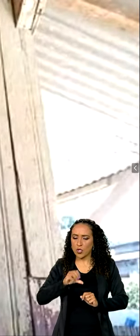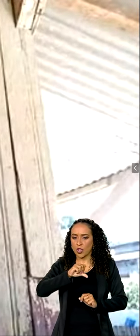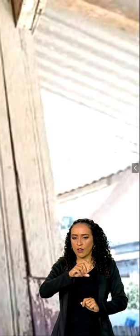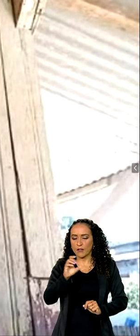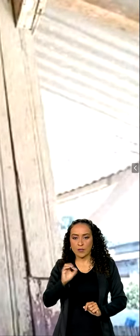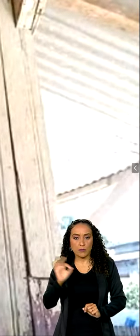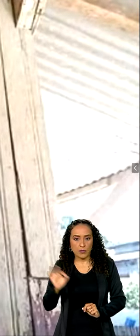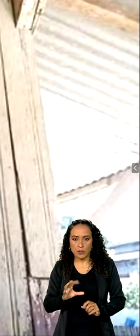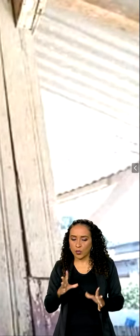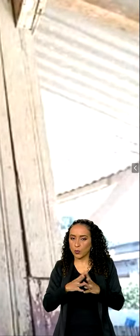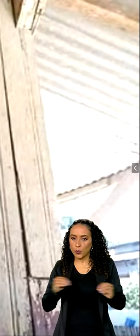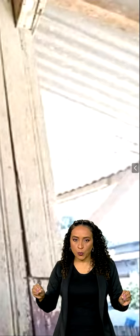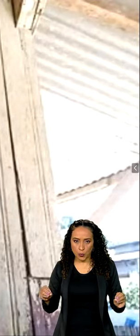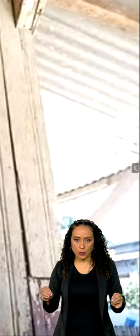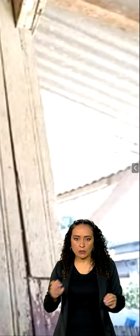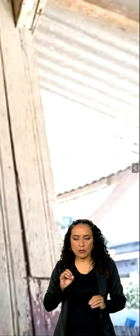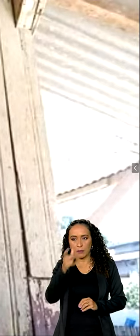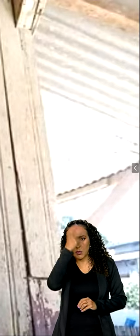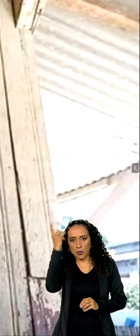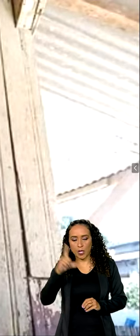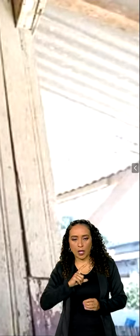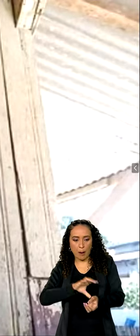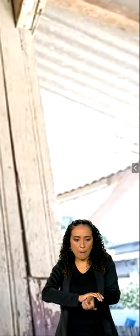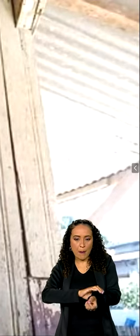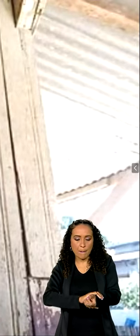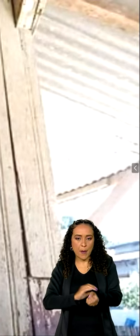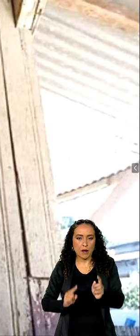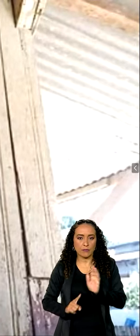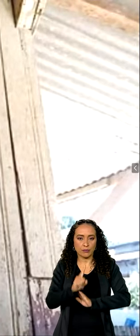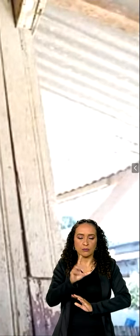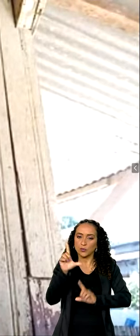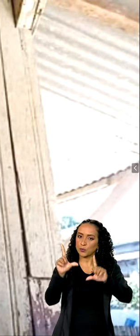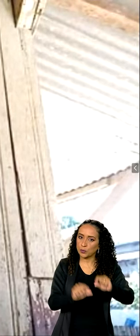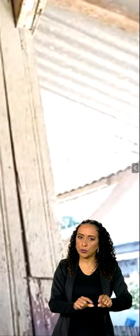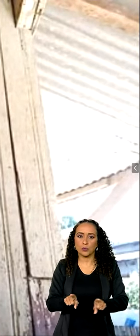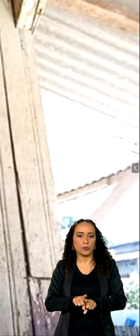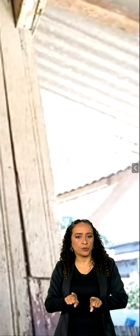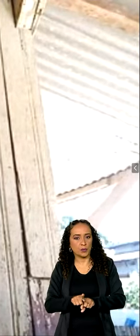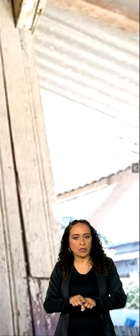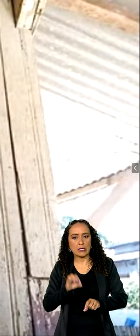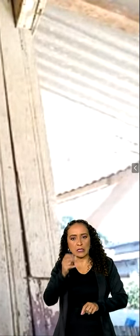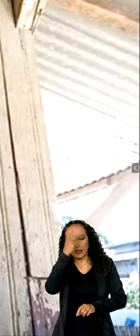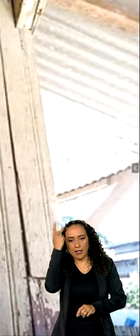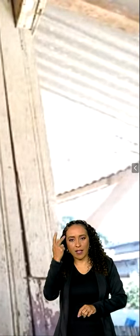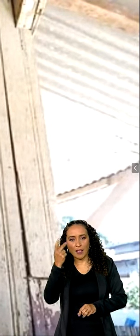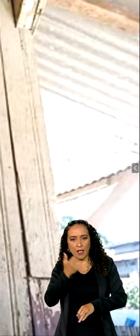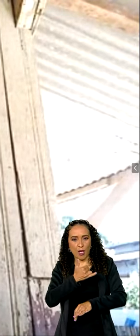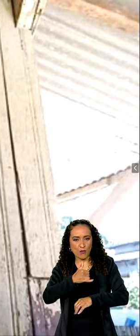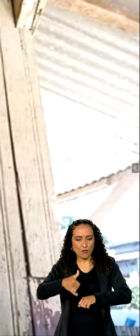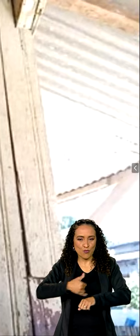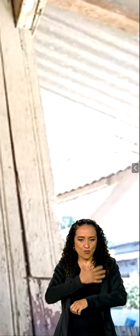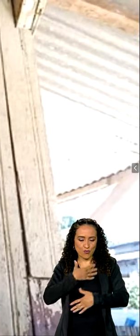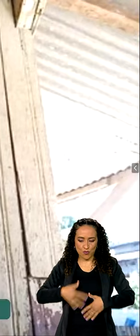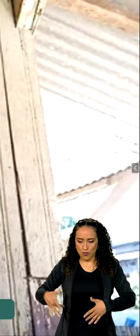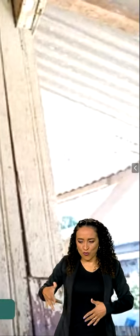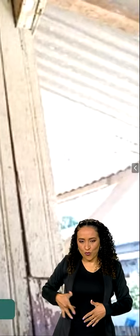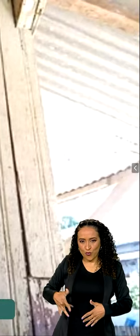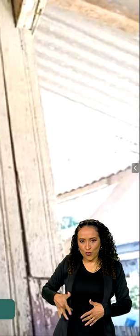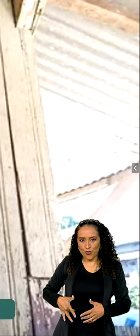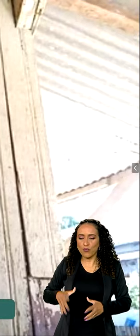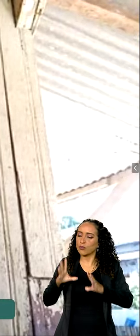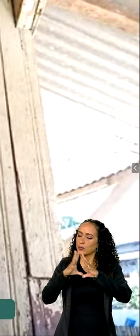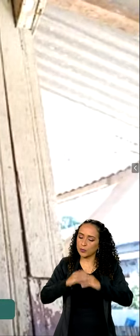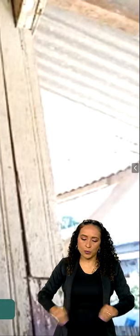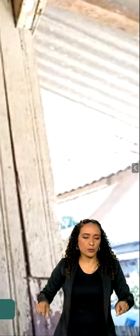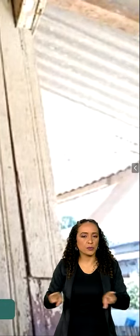acaba com a diabetes. Quem tem pressão alta, ela zera a pressão alta. Quem tem gordura no fígado, em qualquer canto,